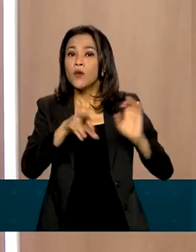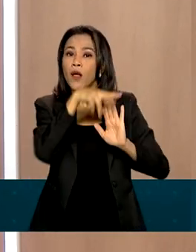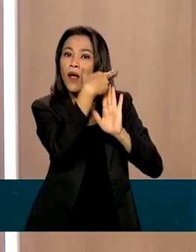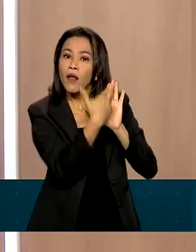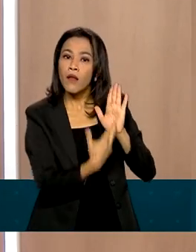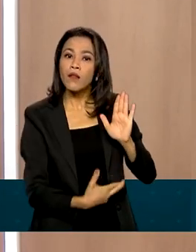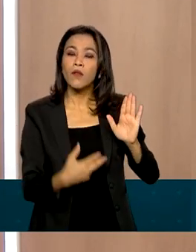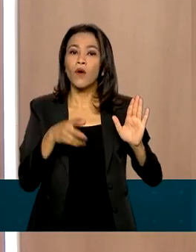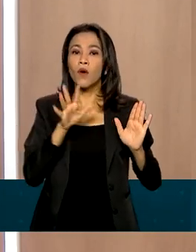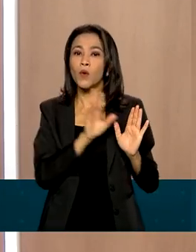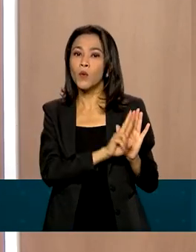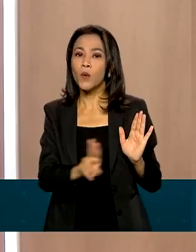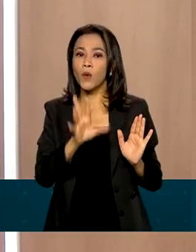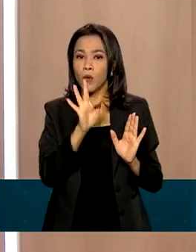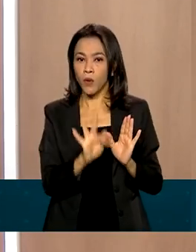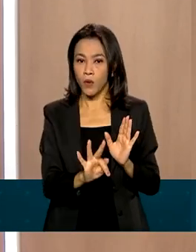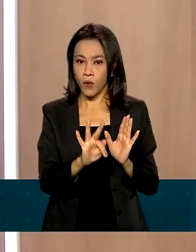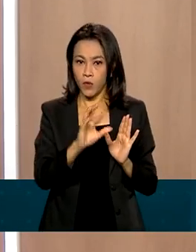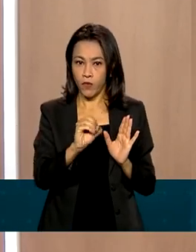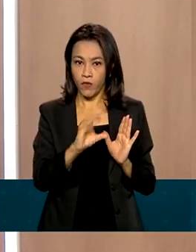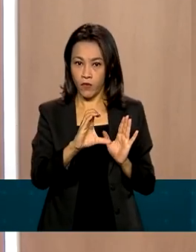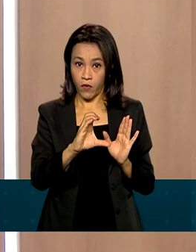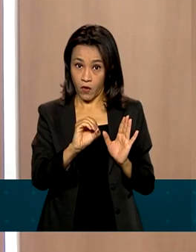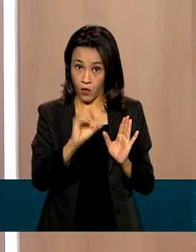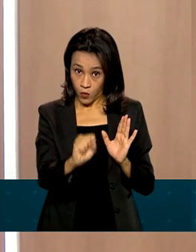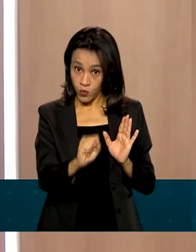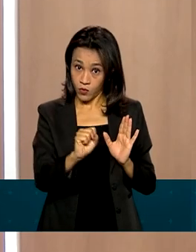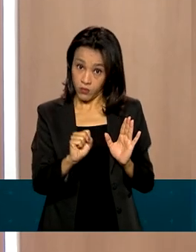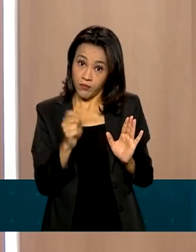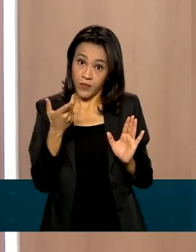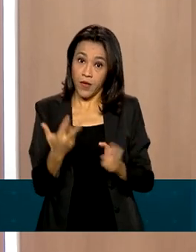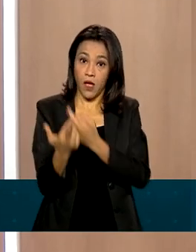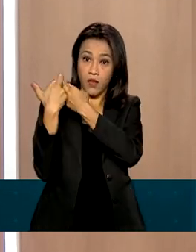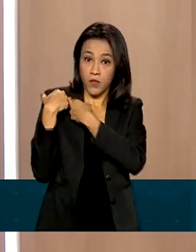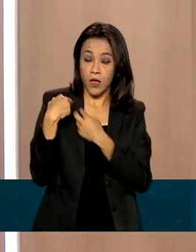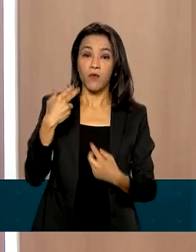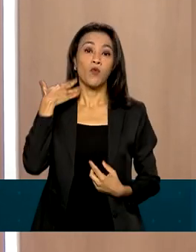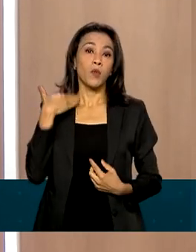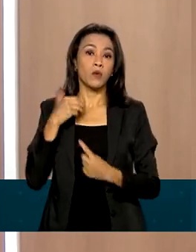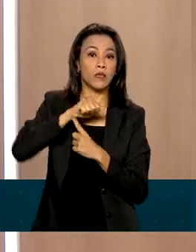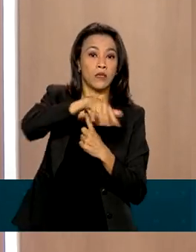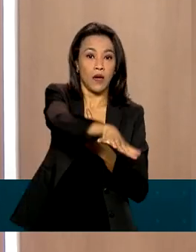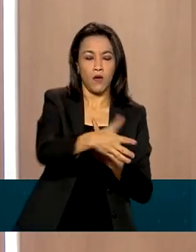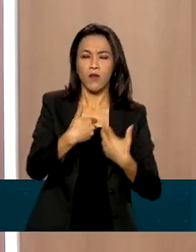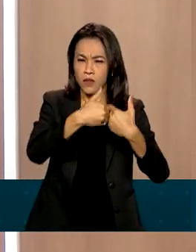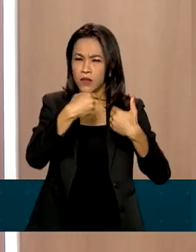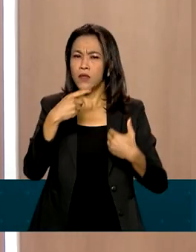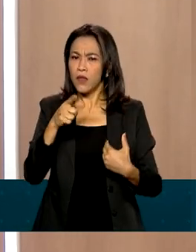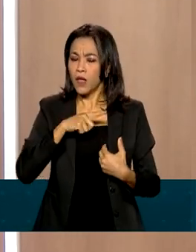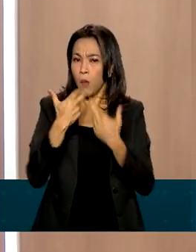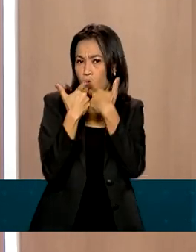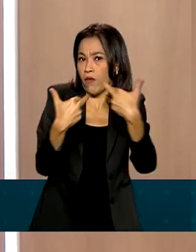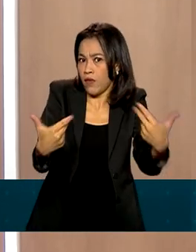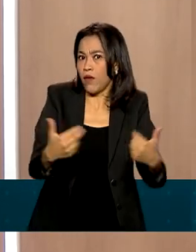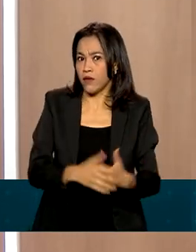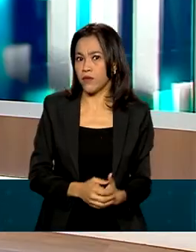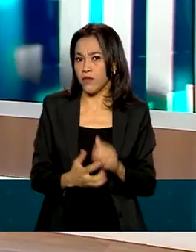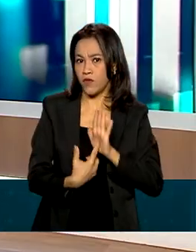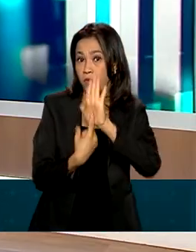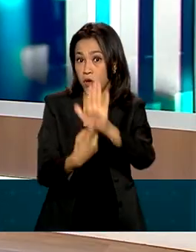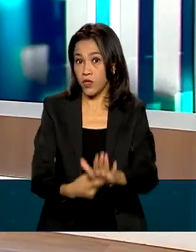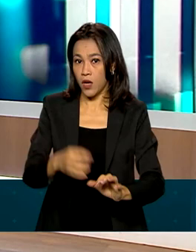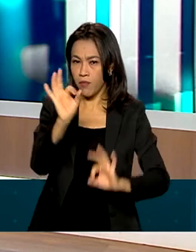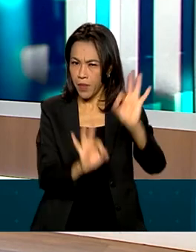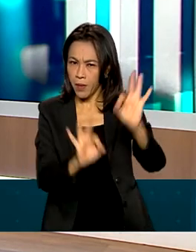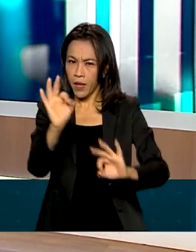foram publicados ontem pelo Banco Central. E ele tem uma novidade interessante que eu vou compartilhar com vocês. Para tanto, vamos mostrar uma arte